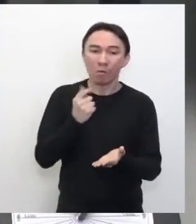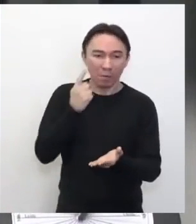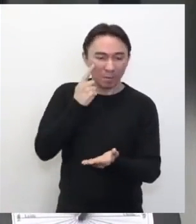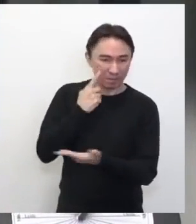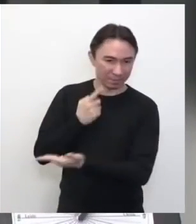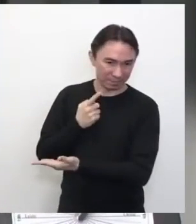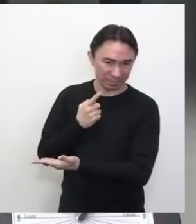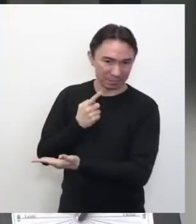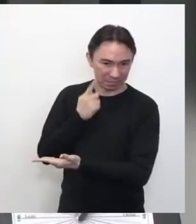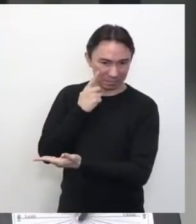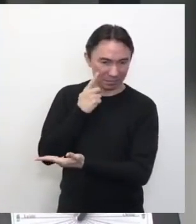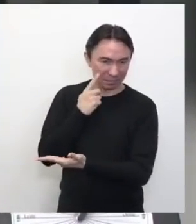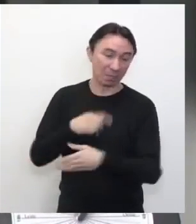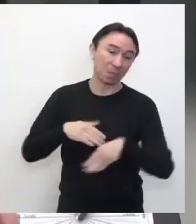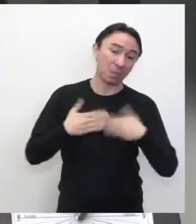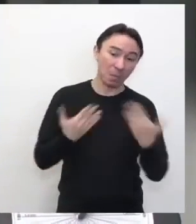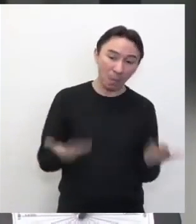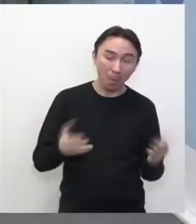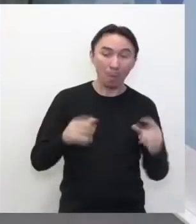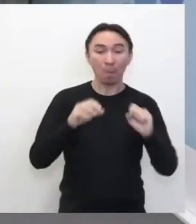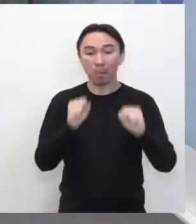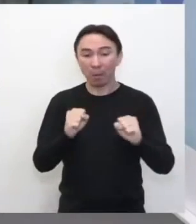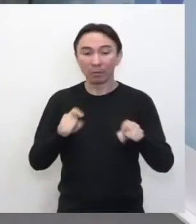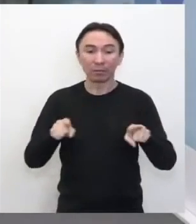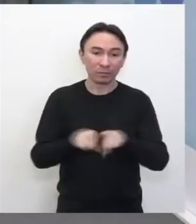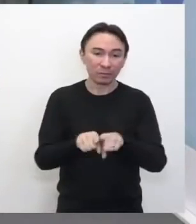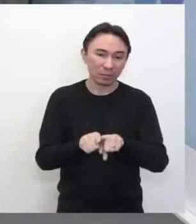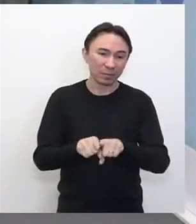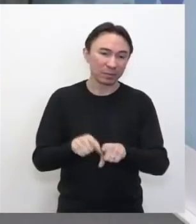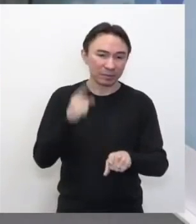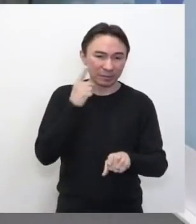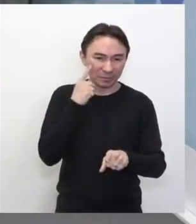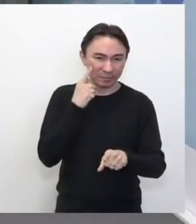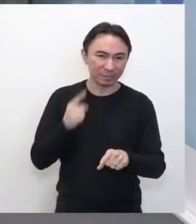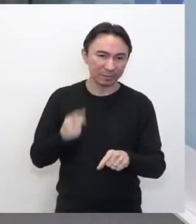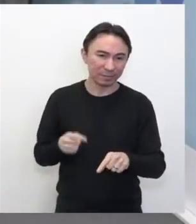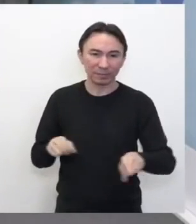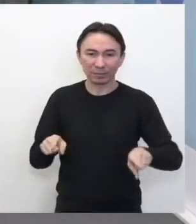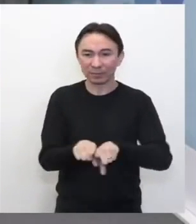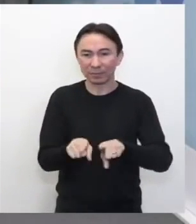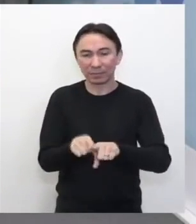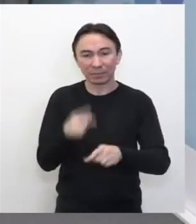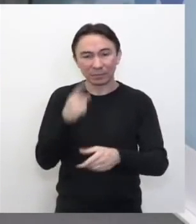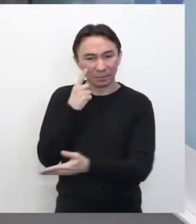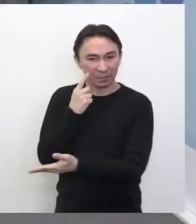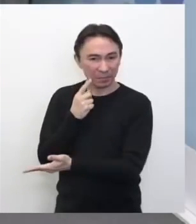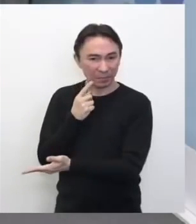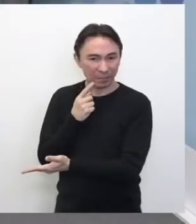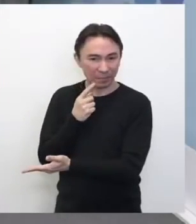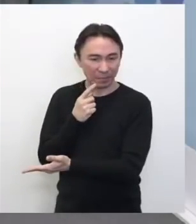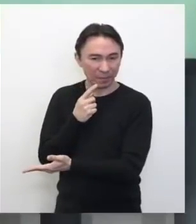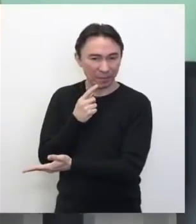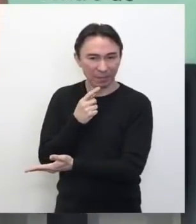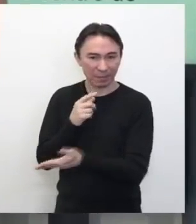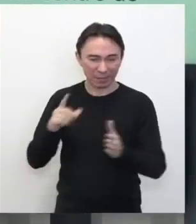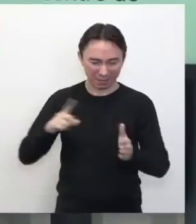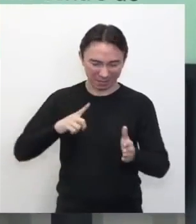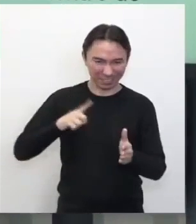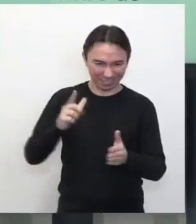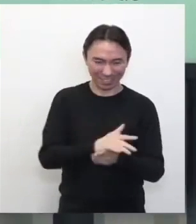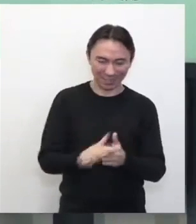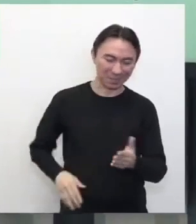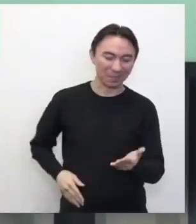como base. Ou, fazendo em casa, a gente acha umas artimanhas, né? Eu peguei uma caixa de sapato